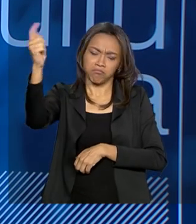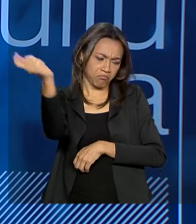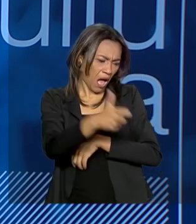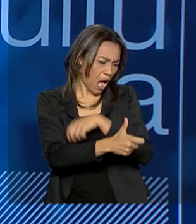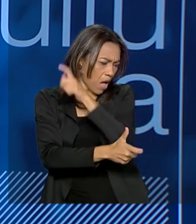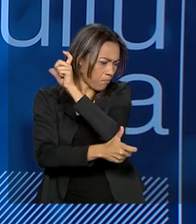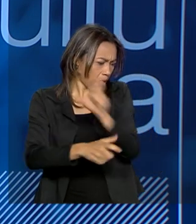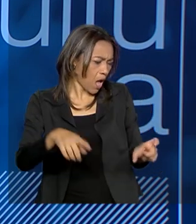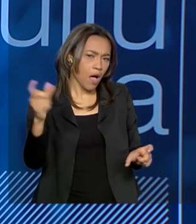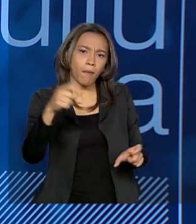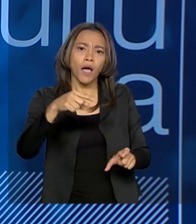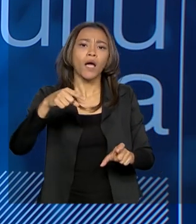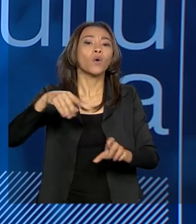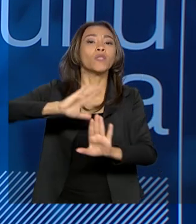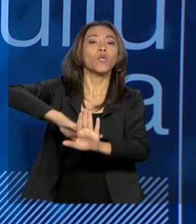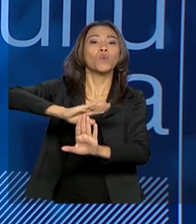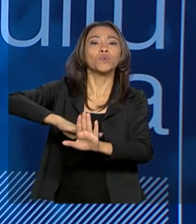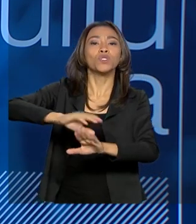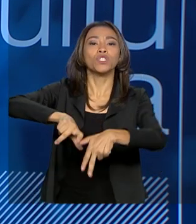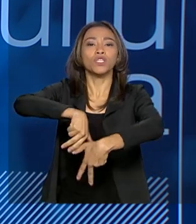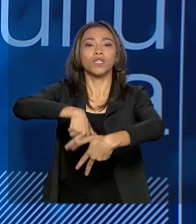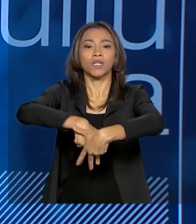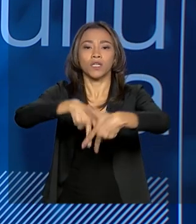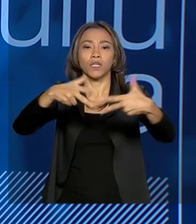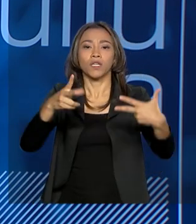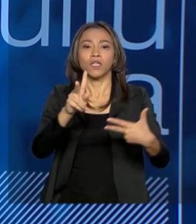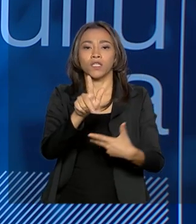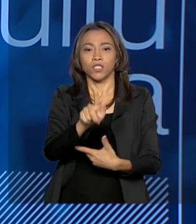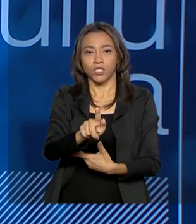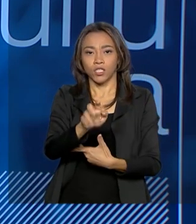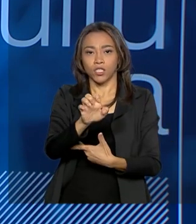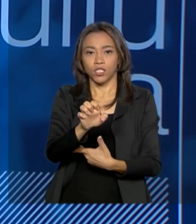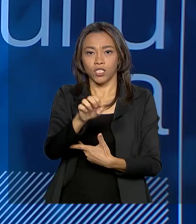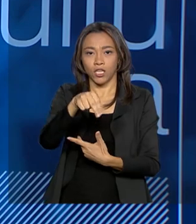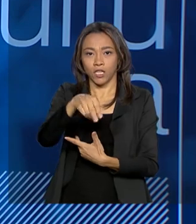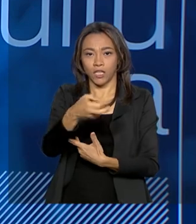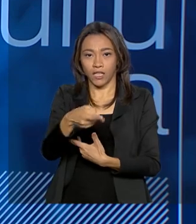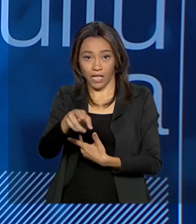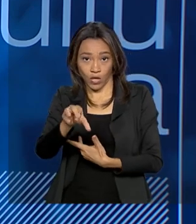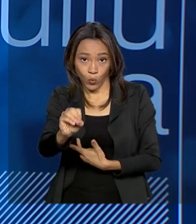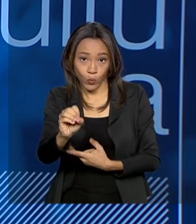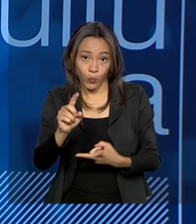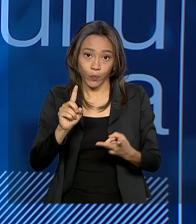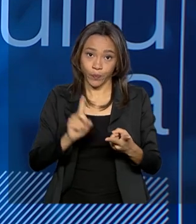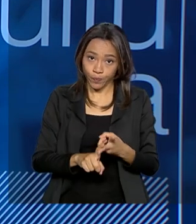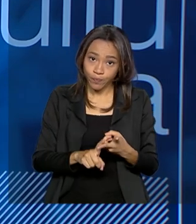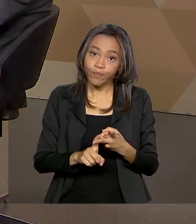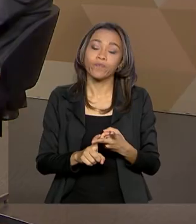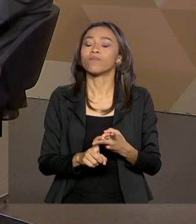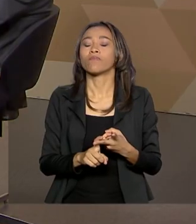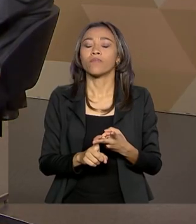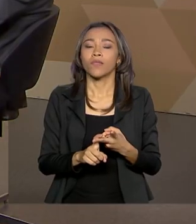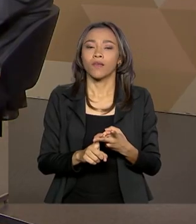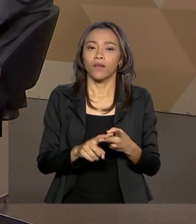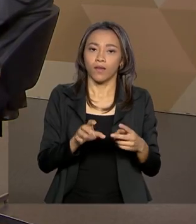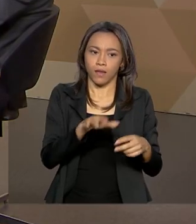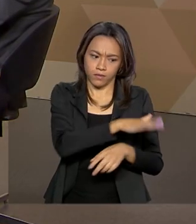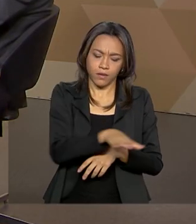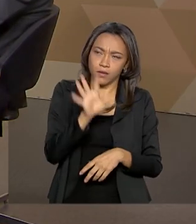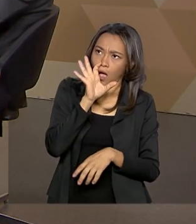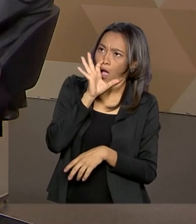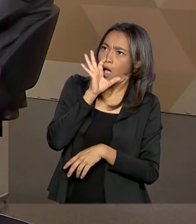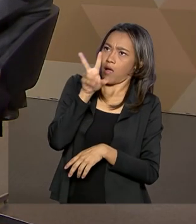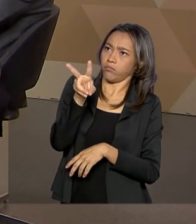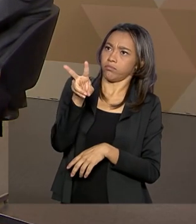ideologia de gênero, com um feminismo mais rasteiro e violento, sendo